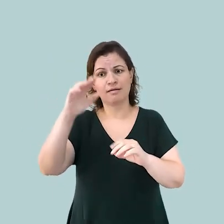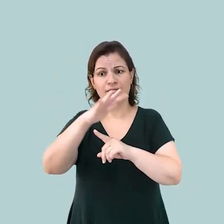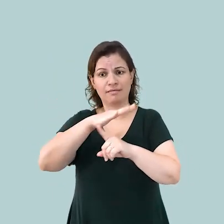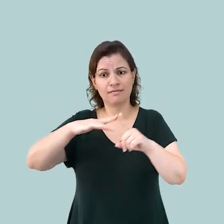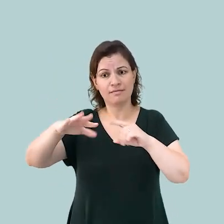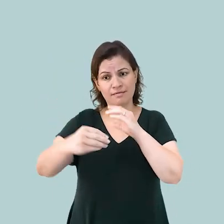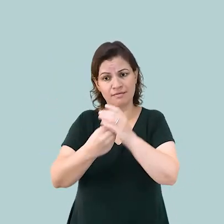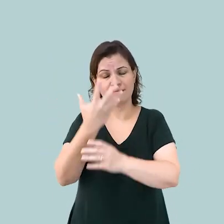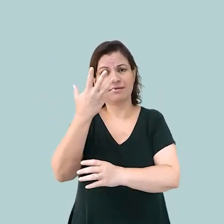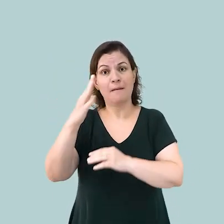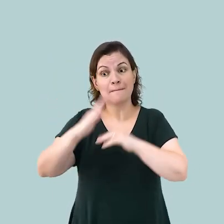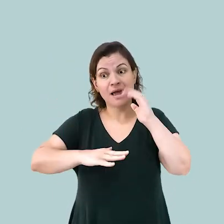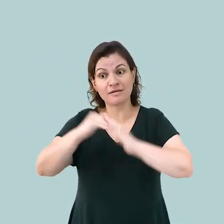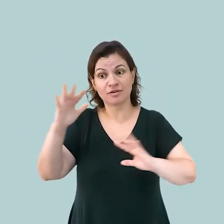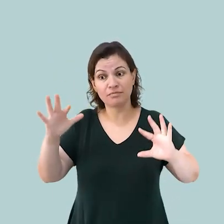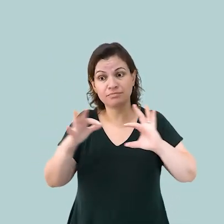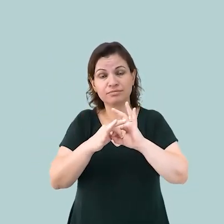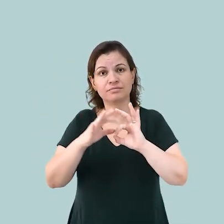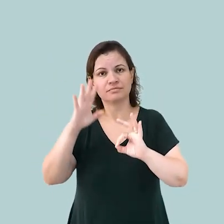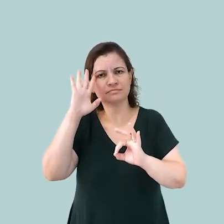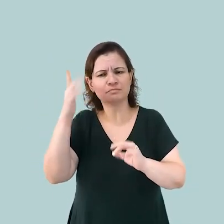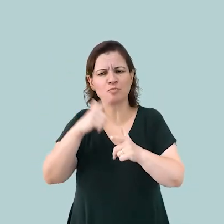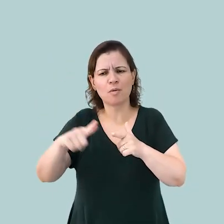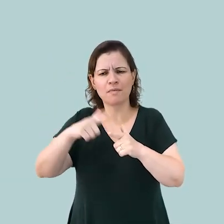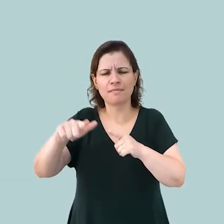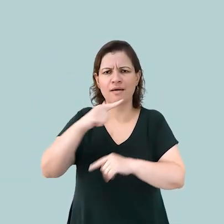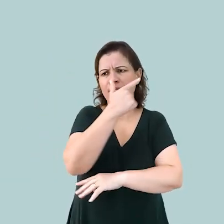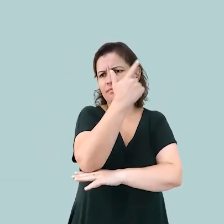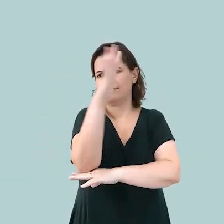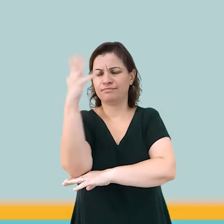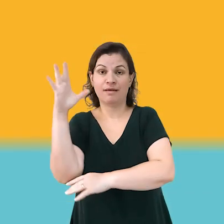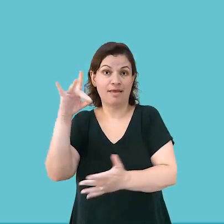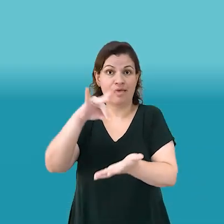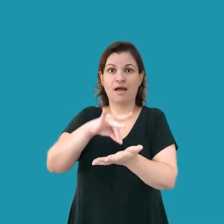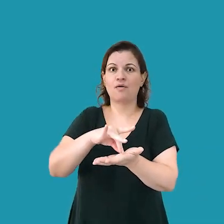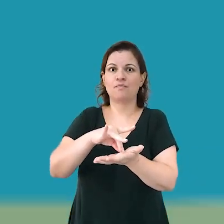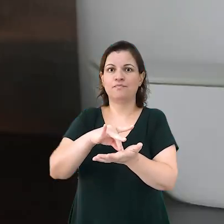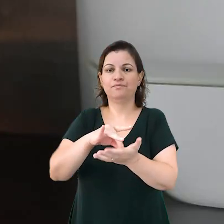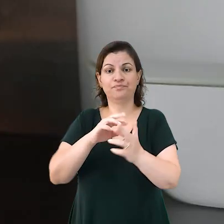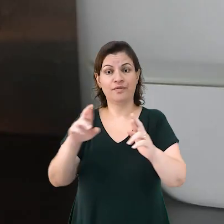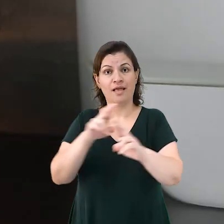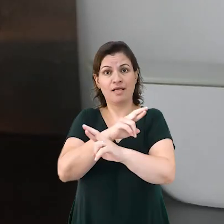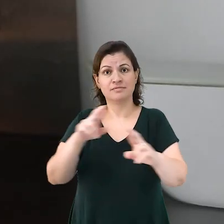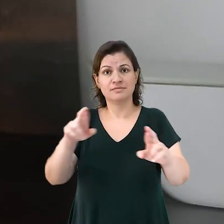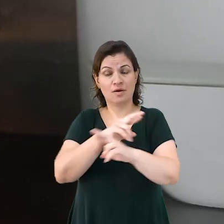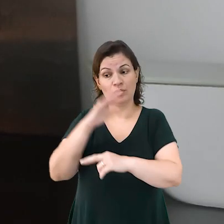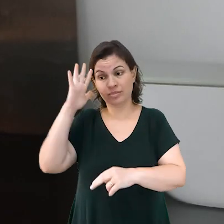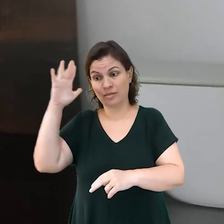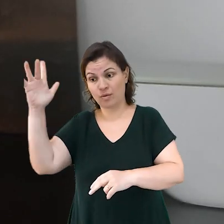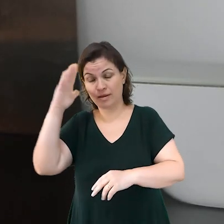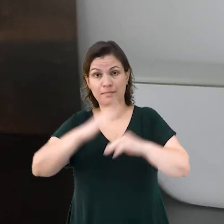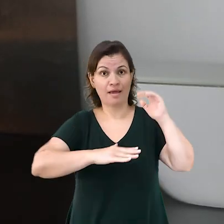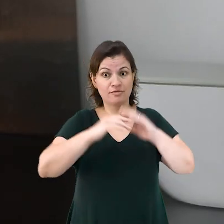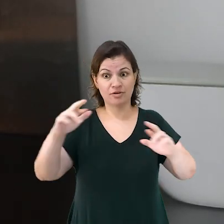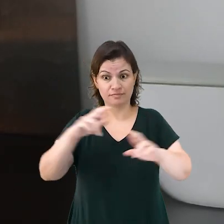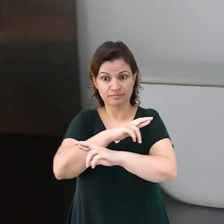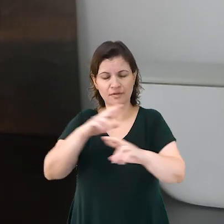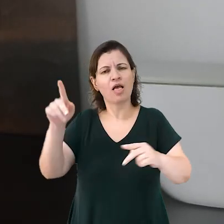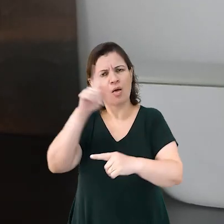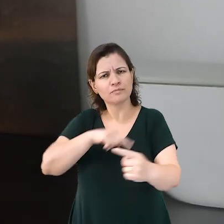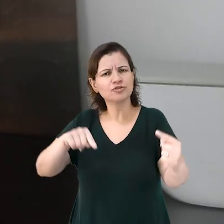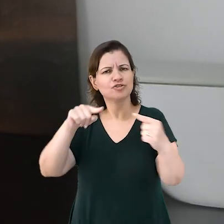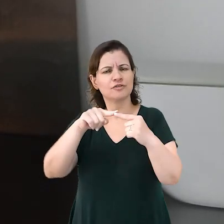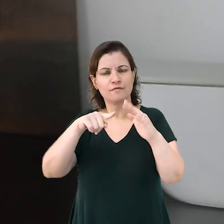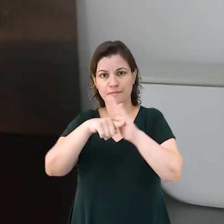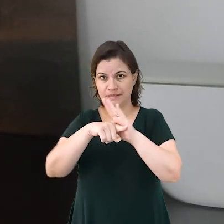prática para resolver problemas ambientais reais. A relação entre teoria e prática é um dos